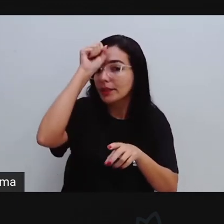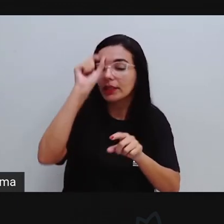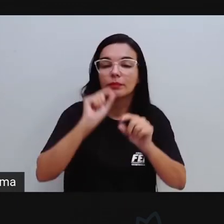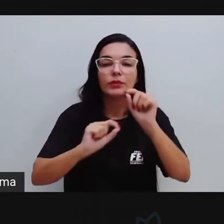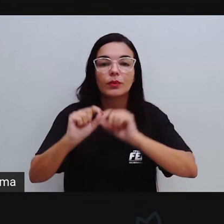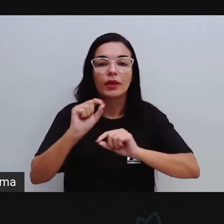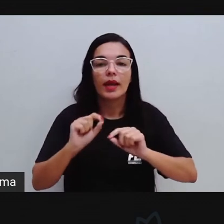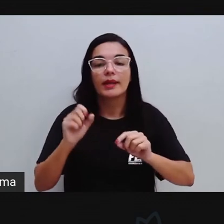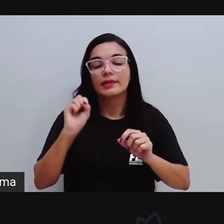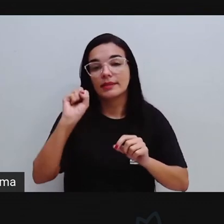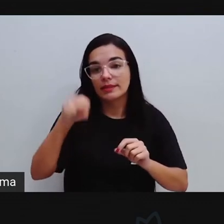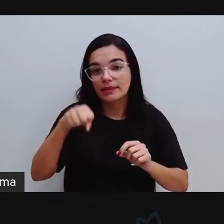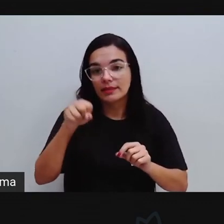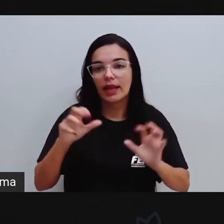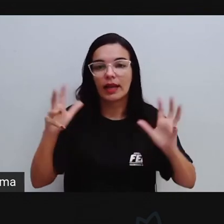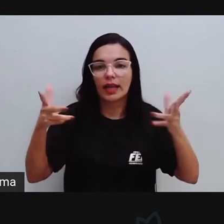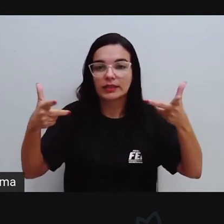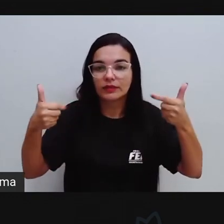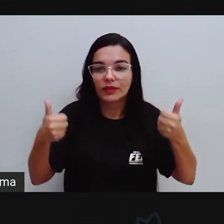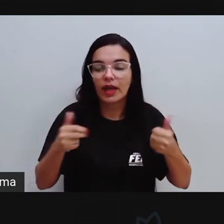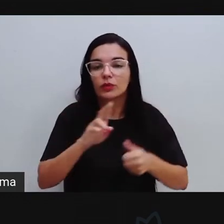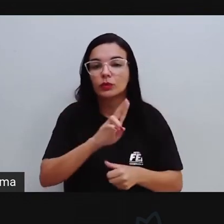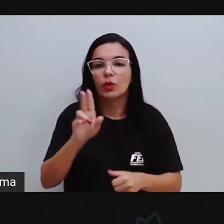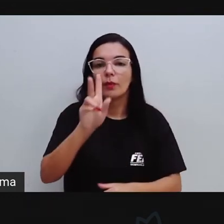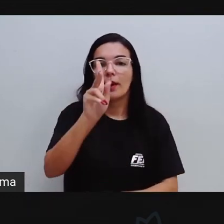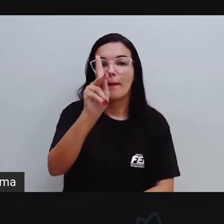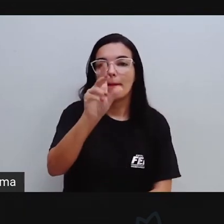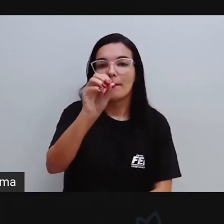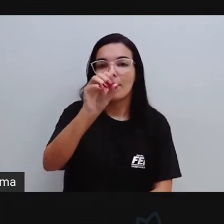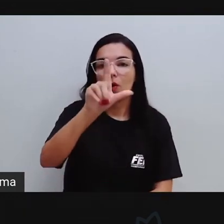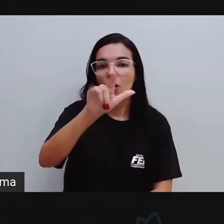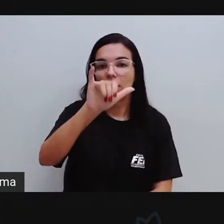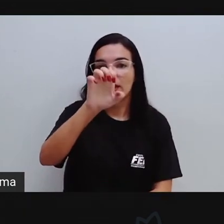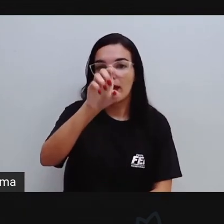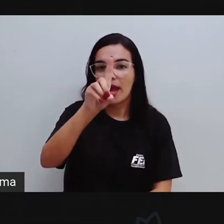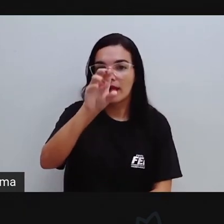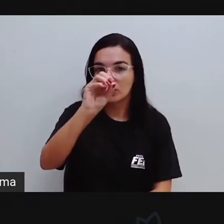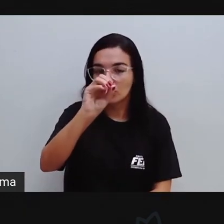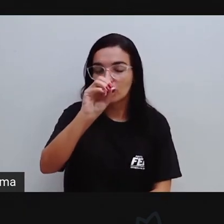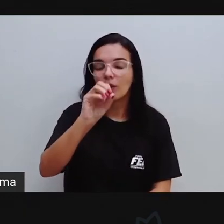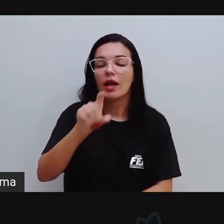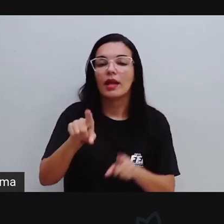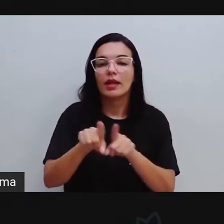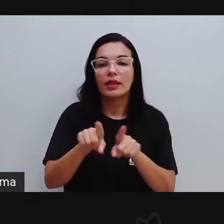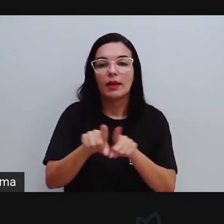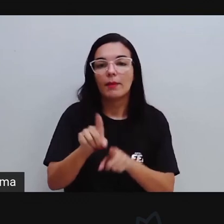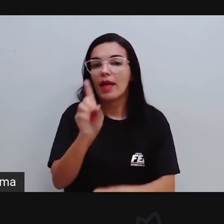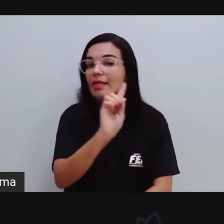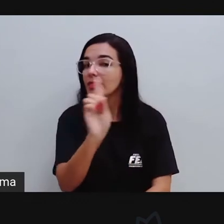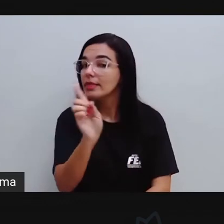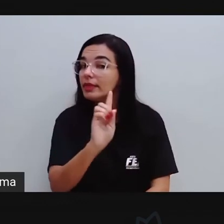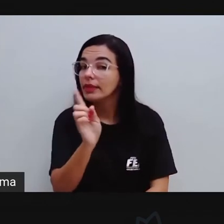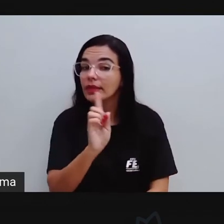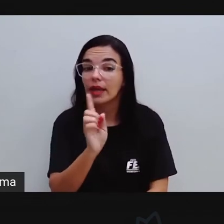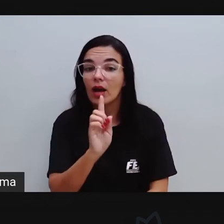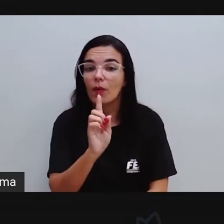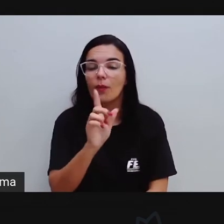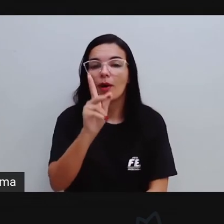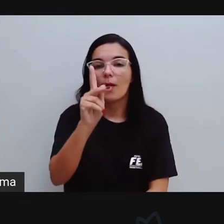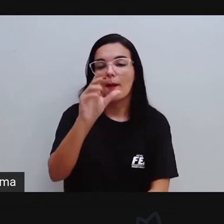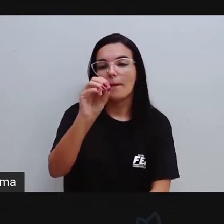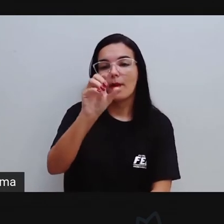ser classificadas em poliedros e não poliedros. O que significa isso?